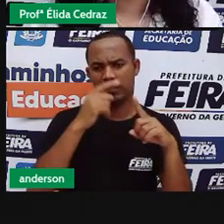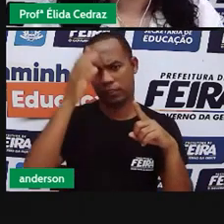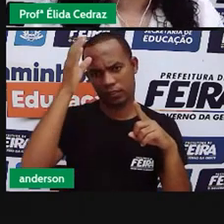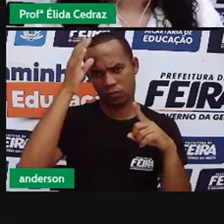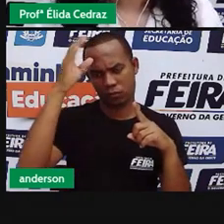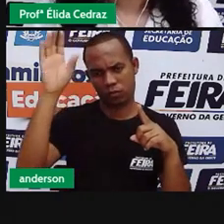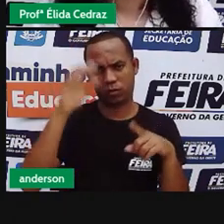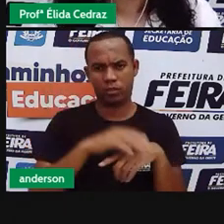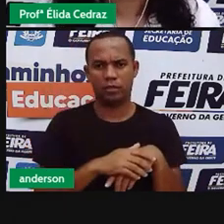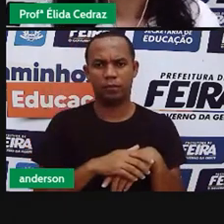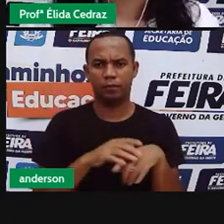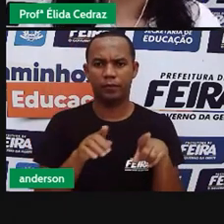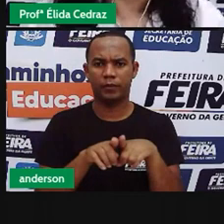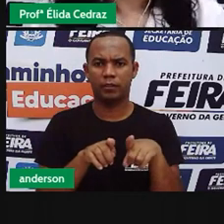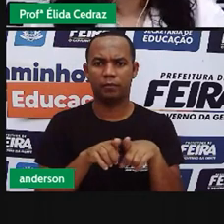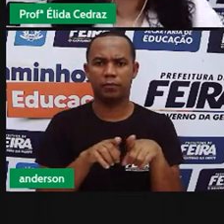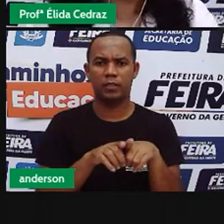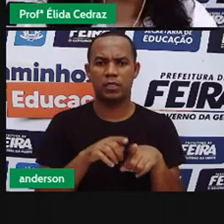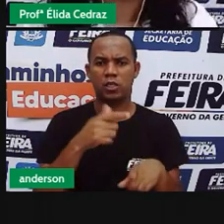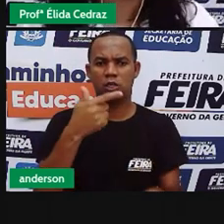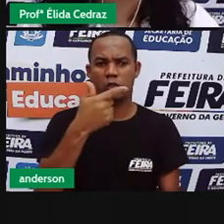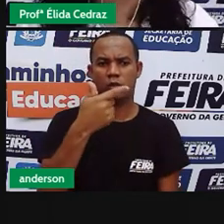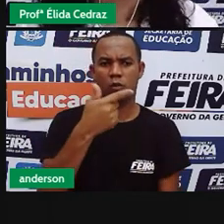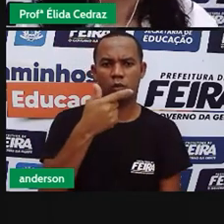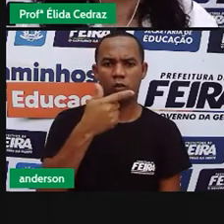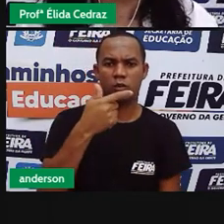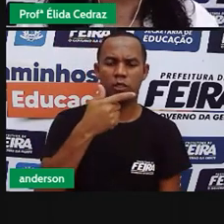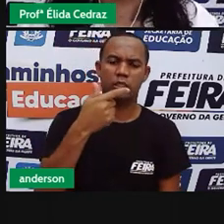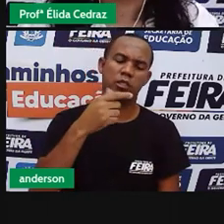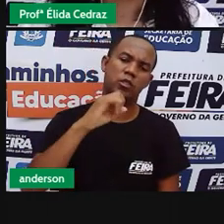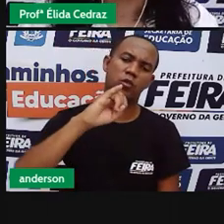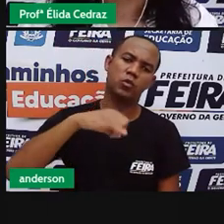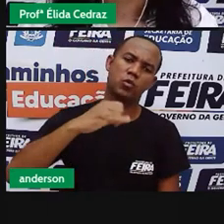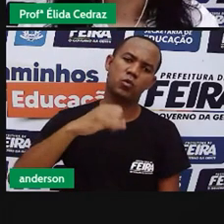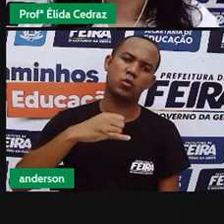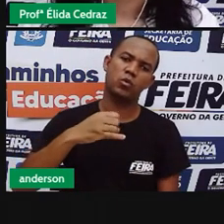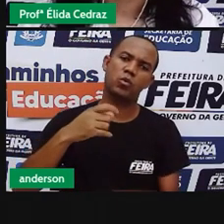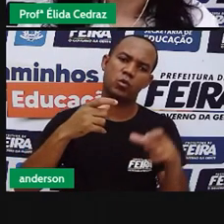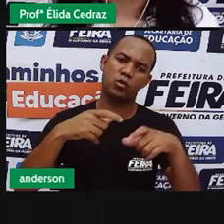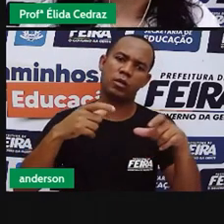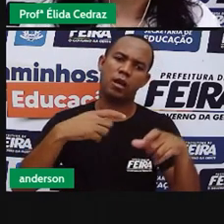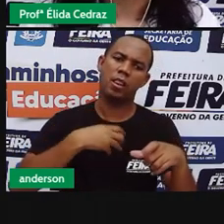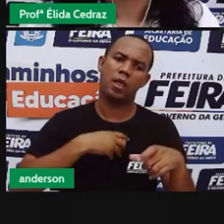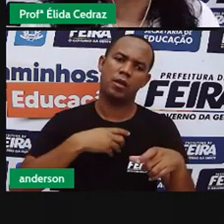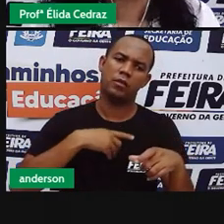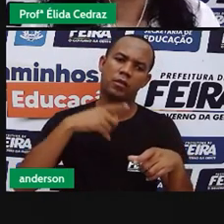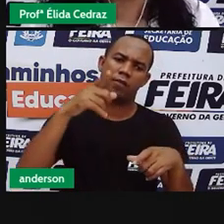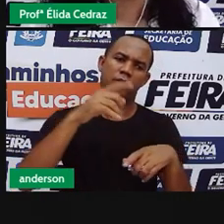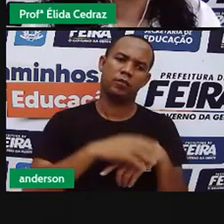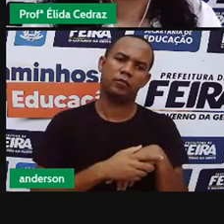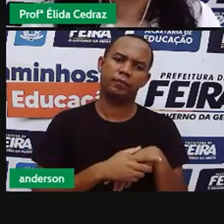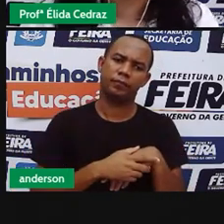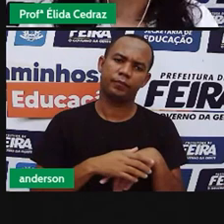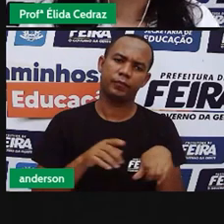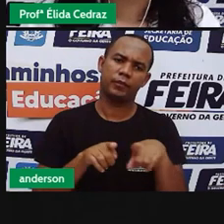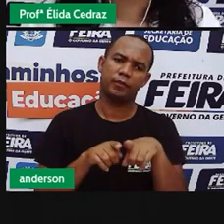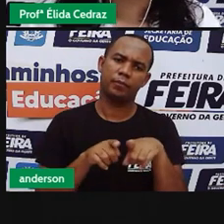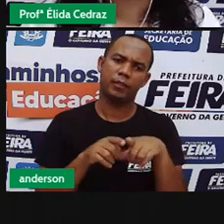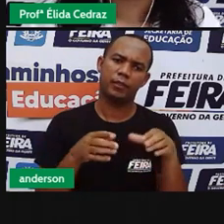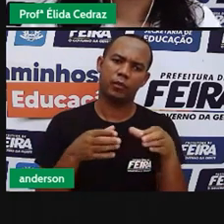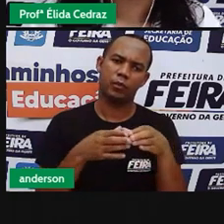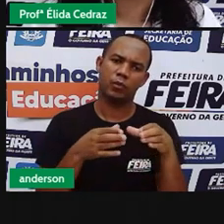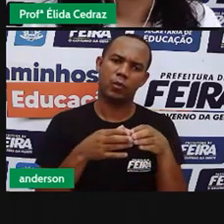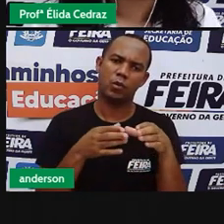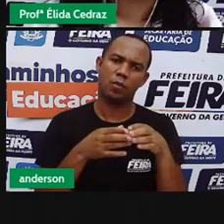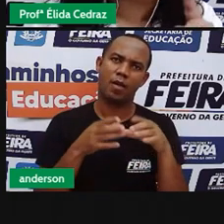O desfile do 2 de junho, que estão nas ruas de Salvador. E aqui tem o bando